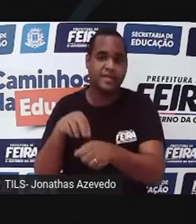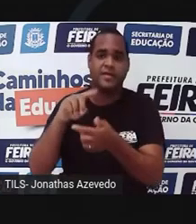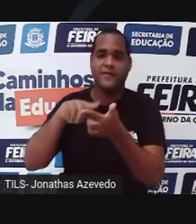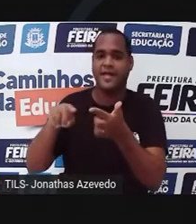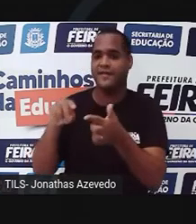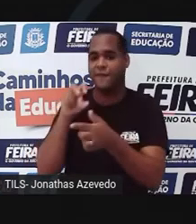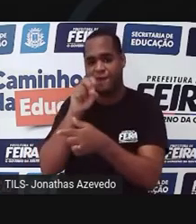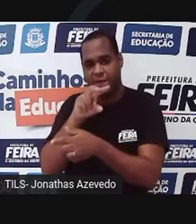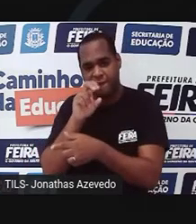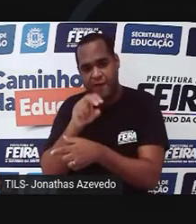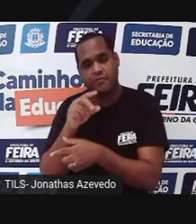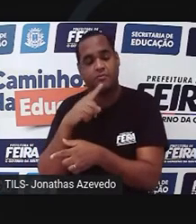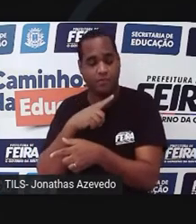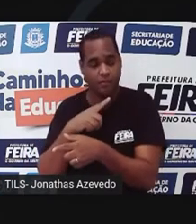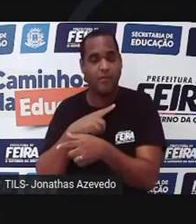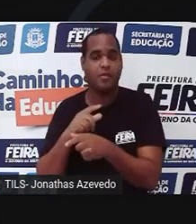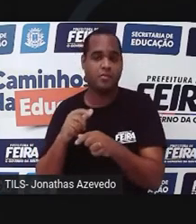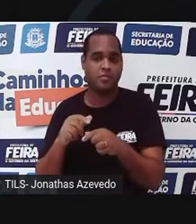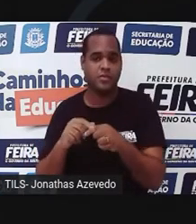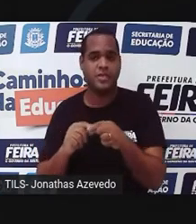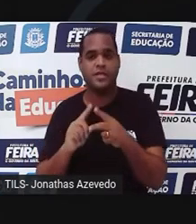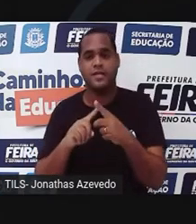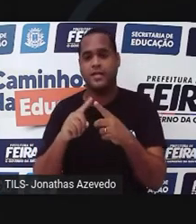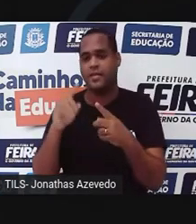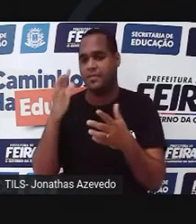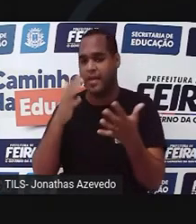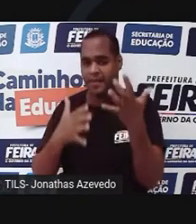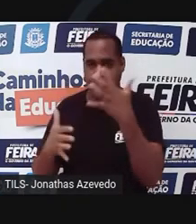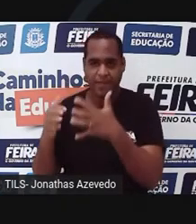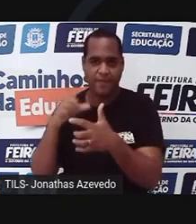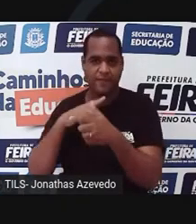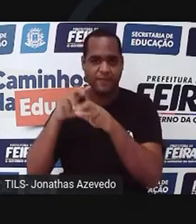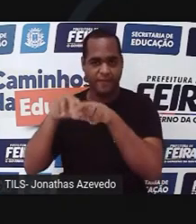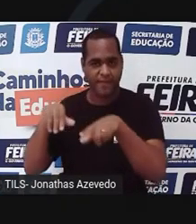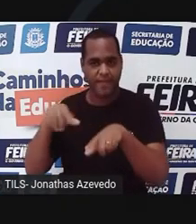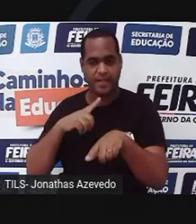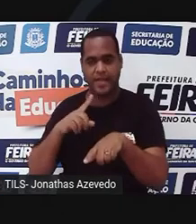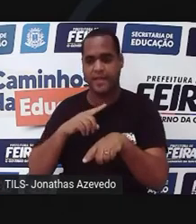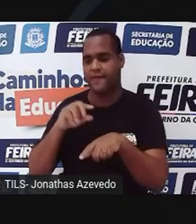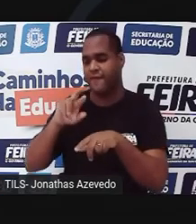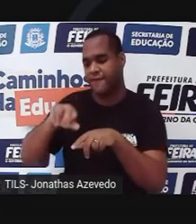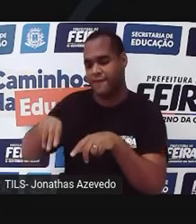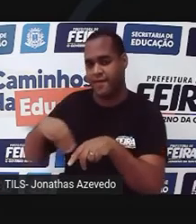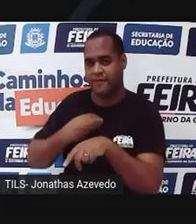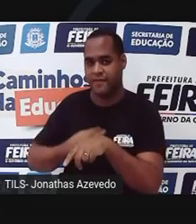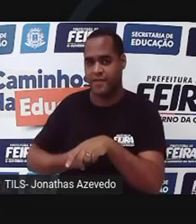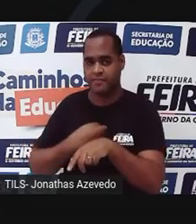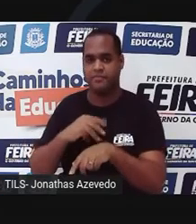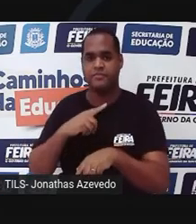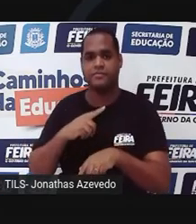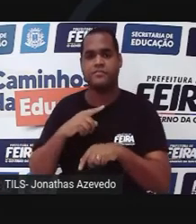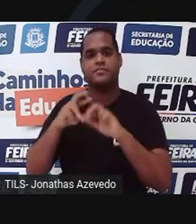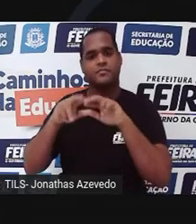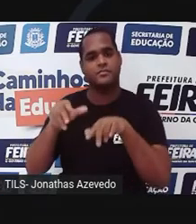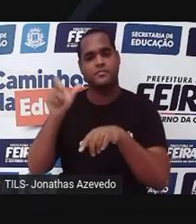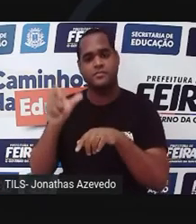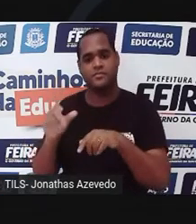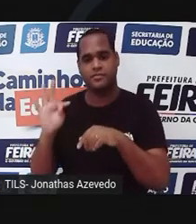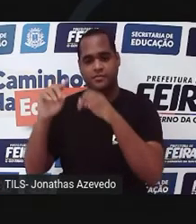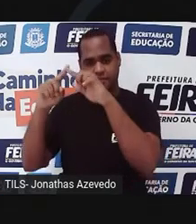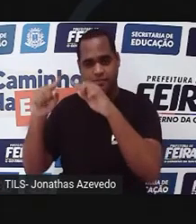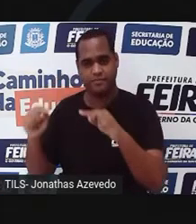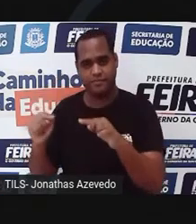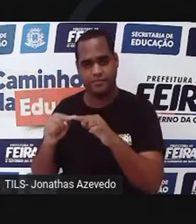venenosos ou carcinogênicos, perda de biodiversidade e incentivo ao aparecimento de pragas, modelo dos transgênicos